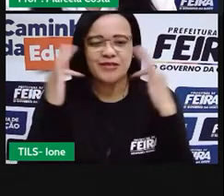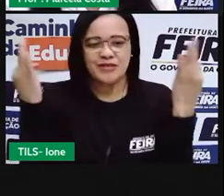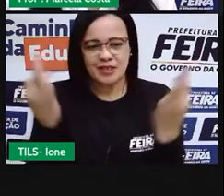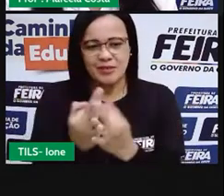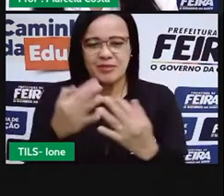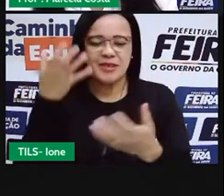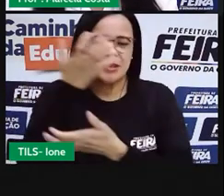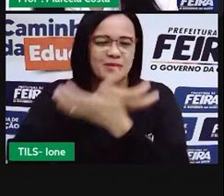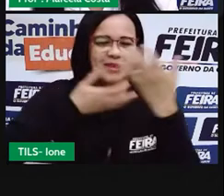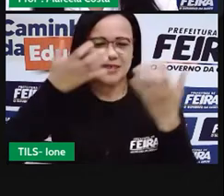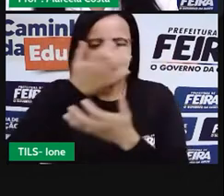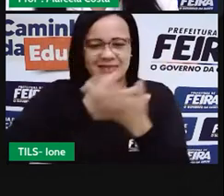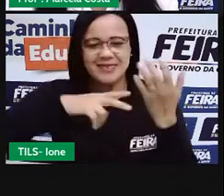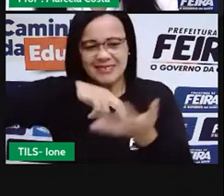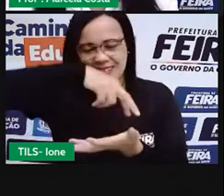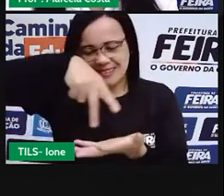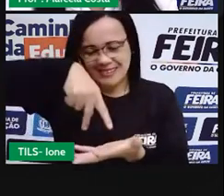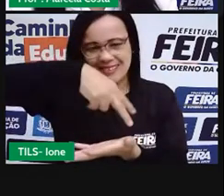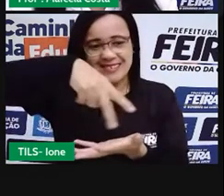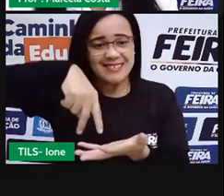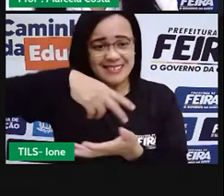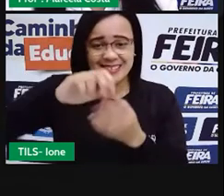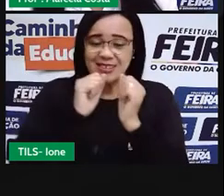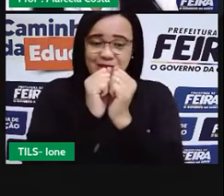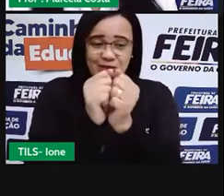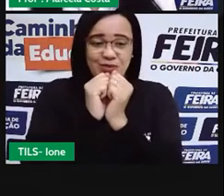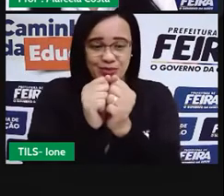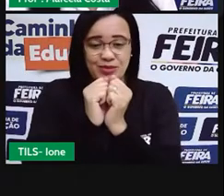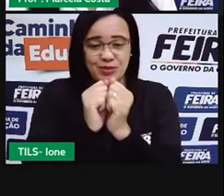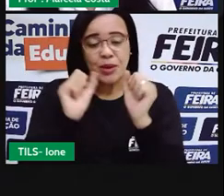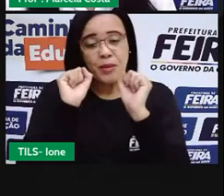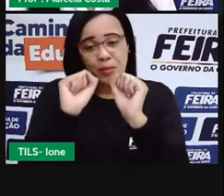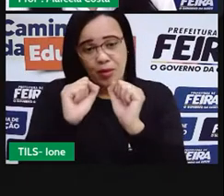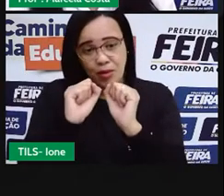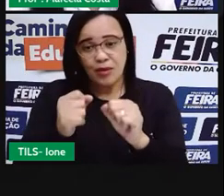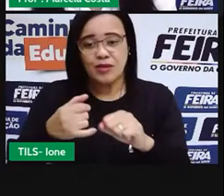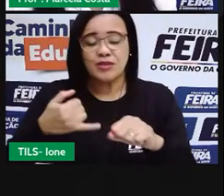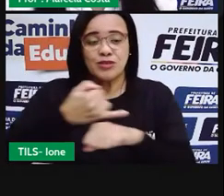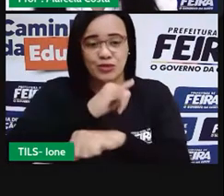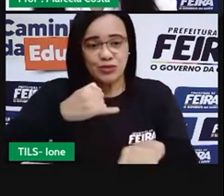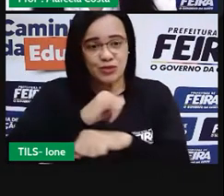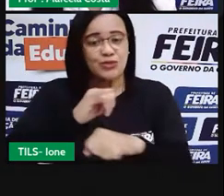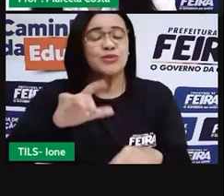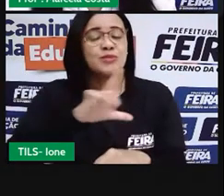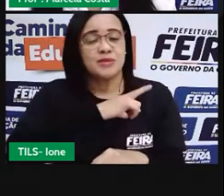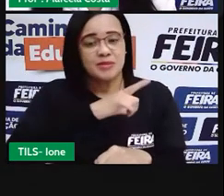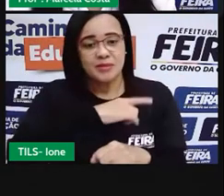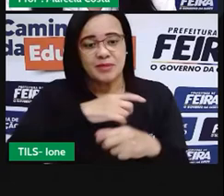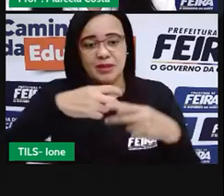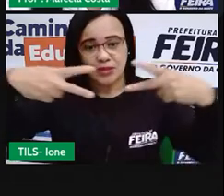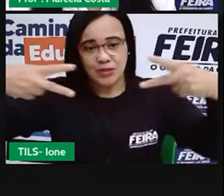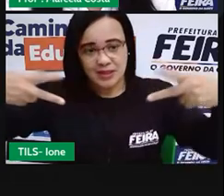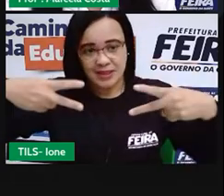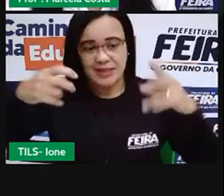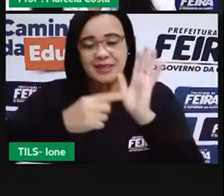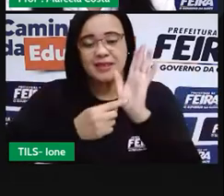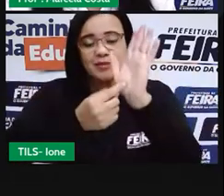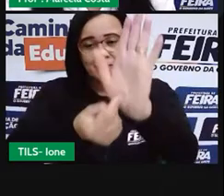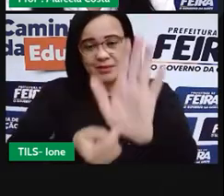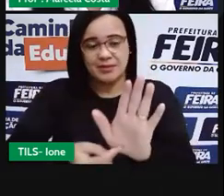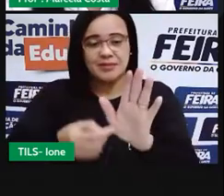esse vídeo você consegue acessar no youtube por meio desse link que aparece aqui na apresentação